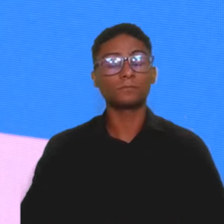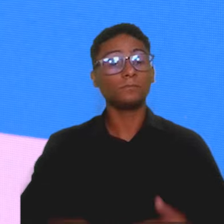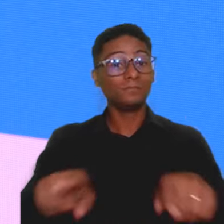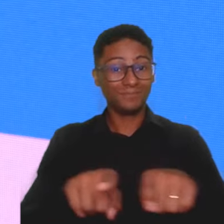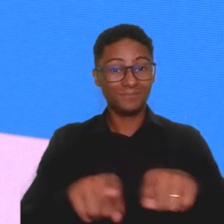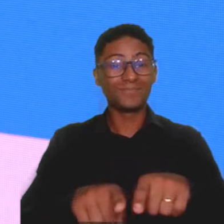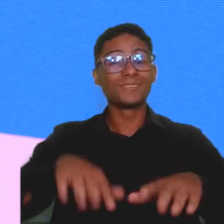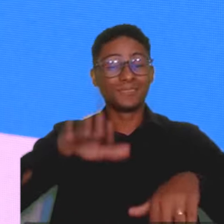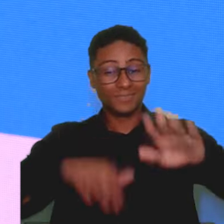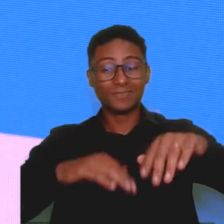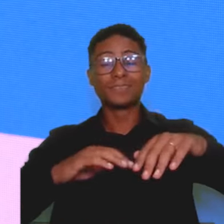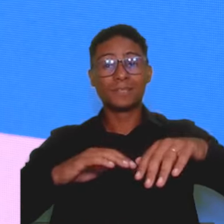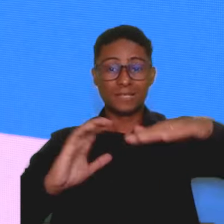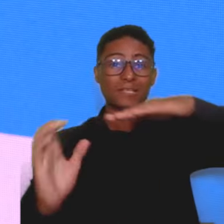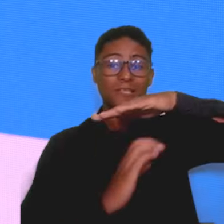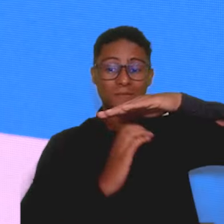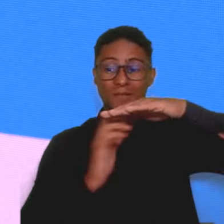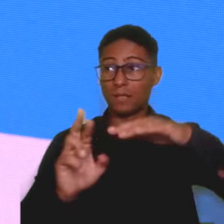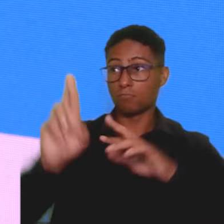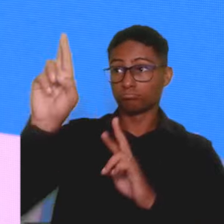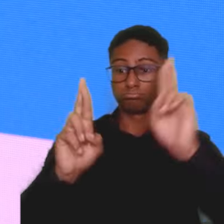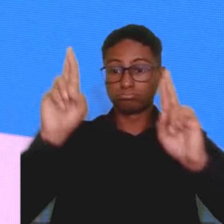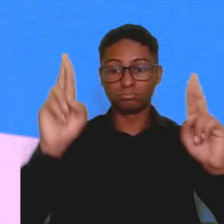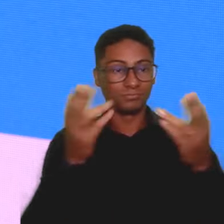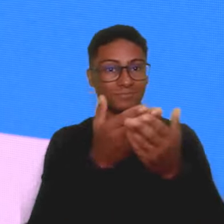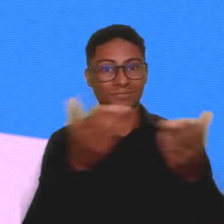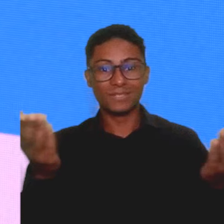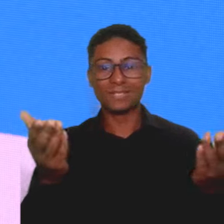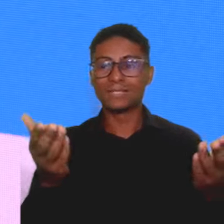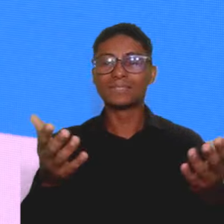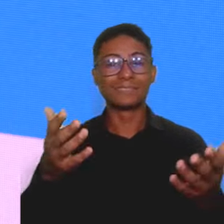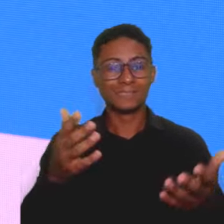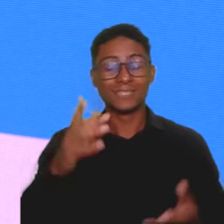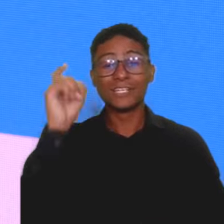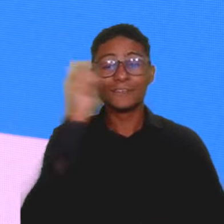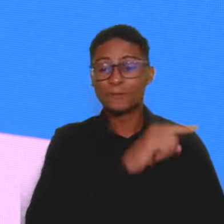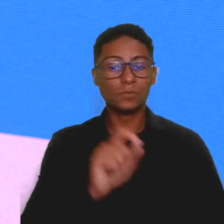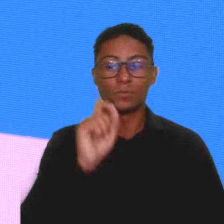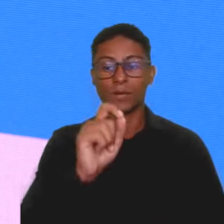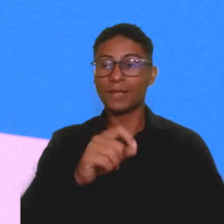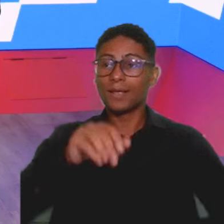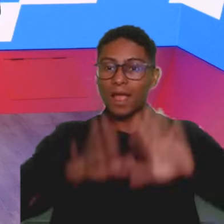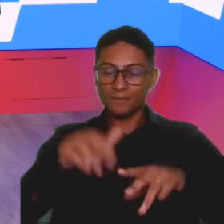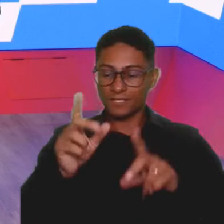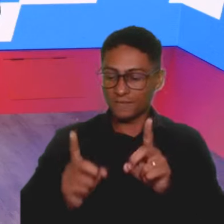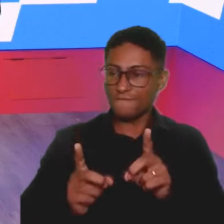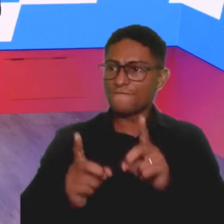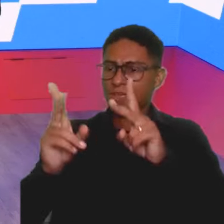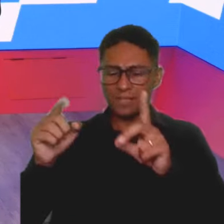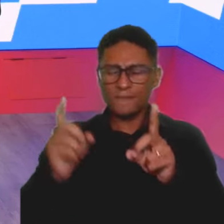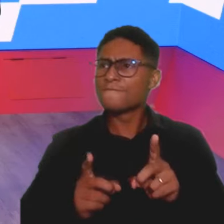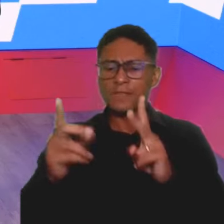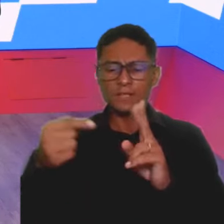fraco de muitos empreendedores e empreendedoras é a formação de preço de venda dos produtos e serviços. Como